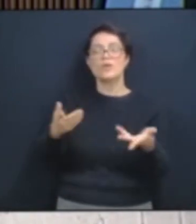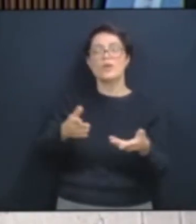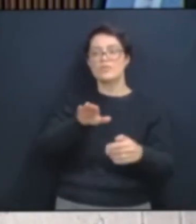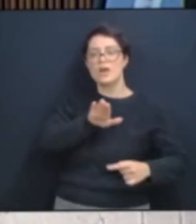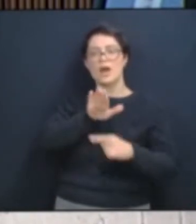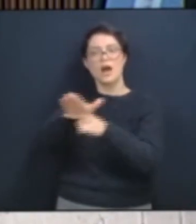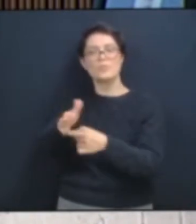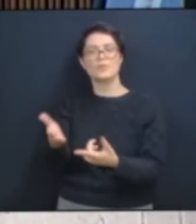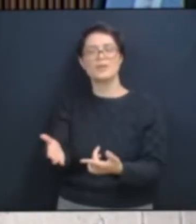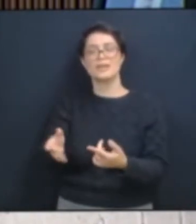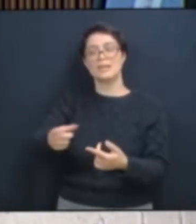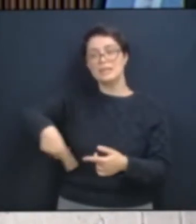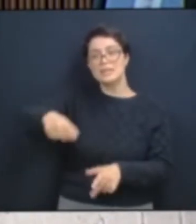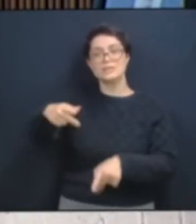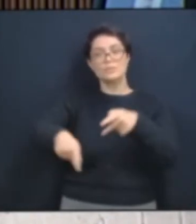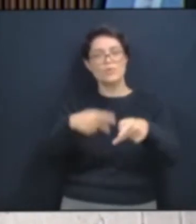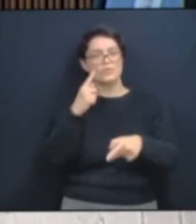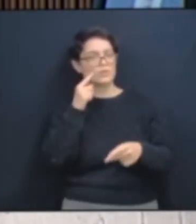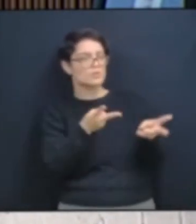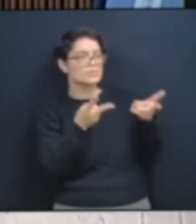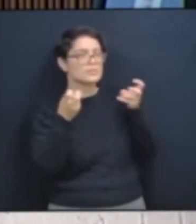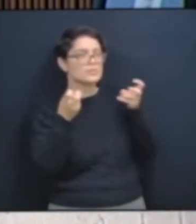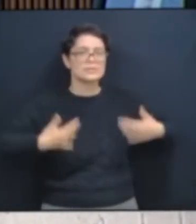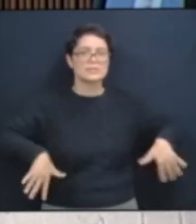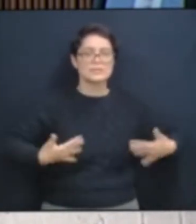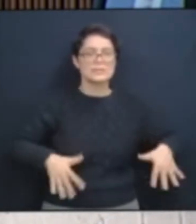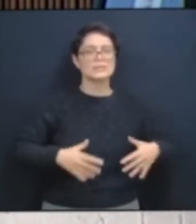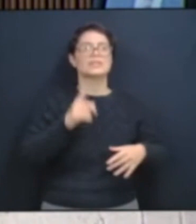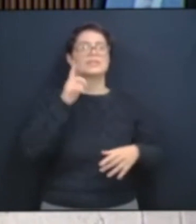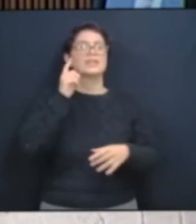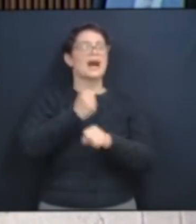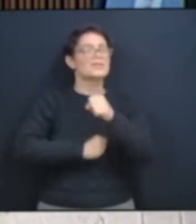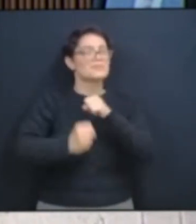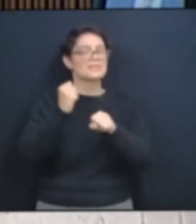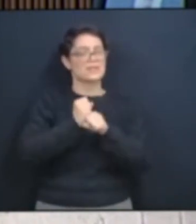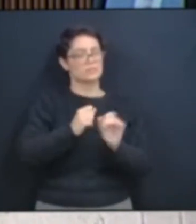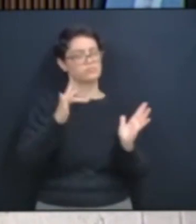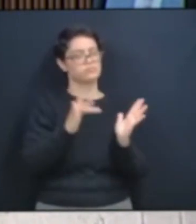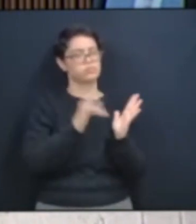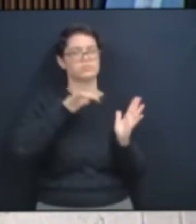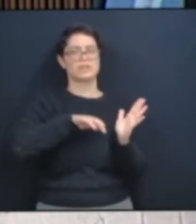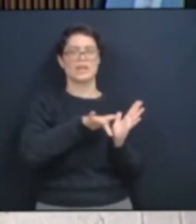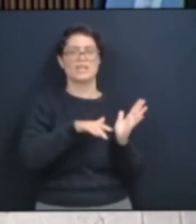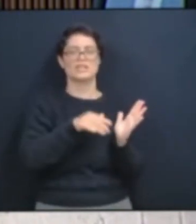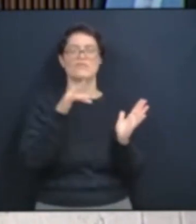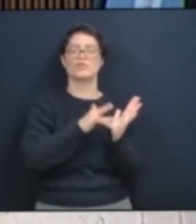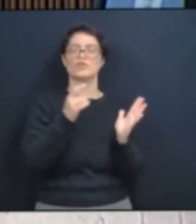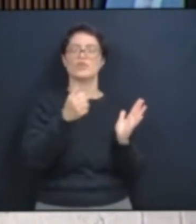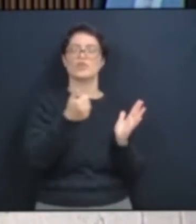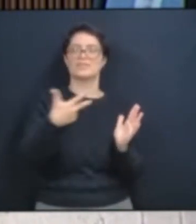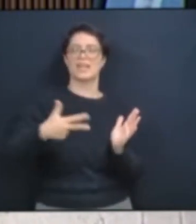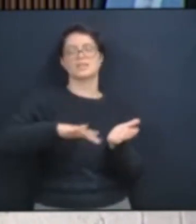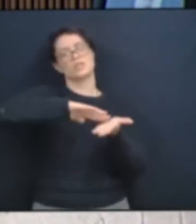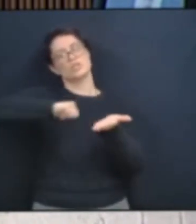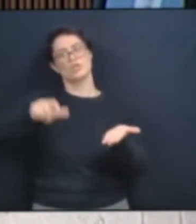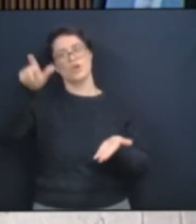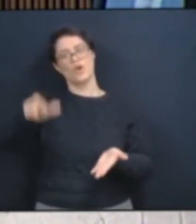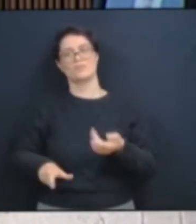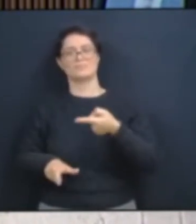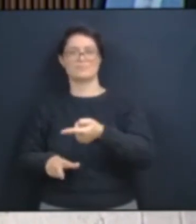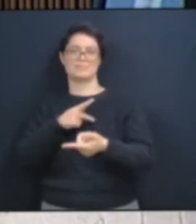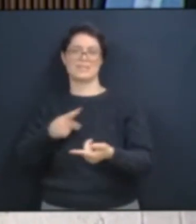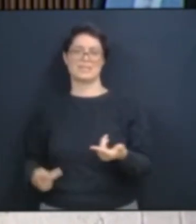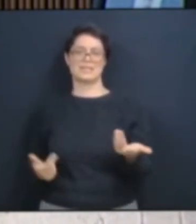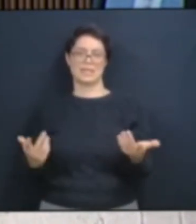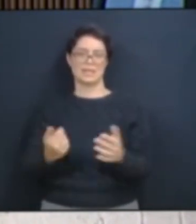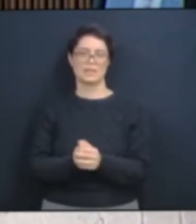da presidência da república. O arcabouço fiscal, tão criticado, está sendo elogiado,